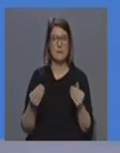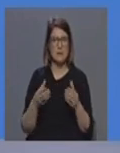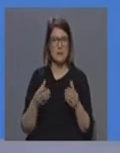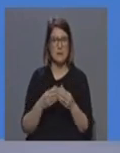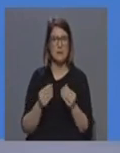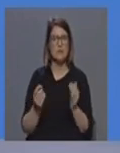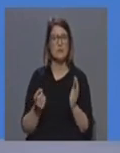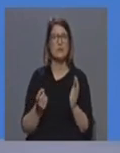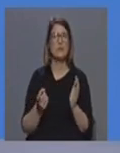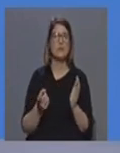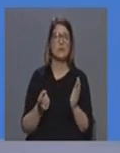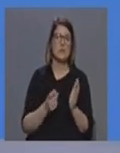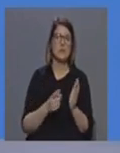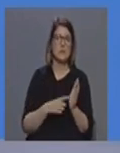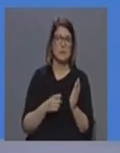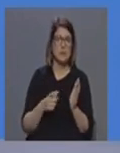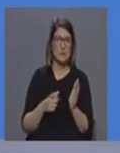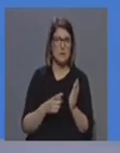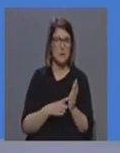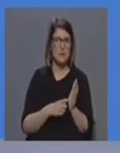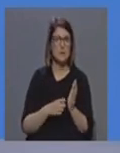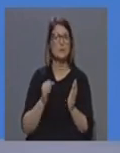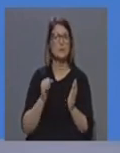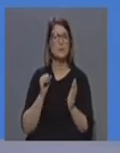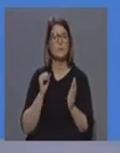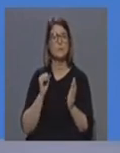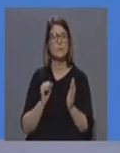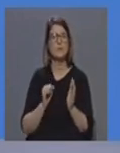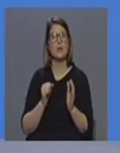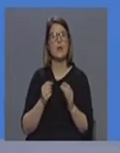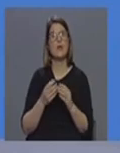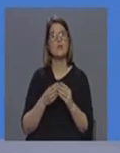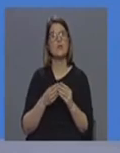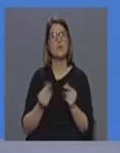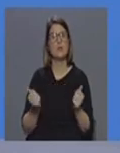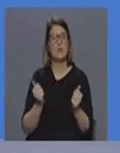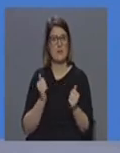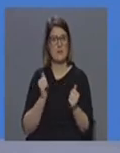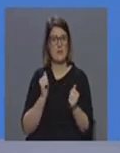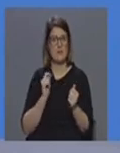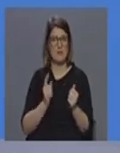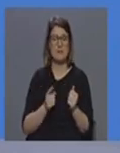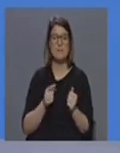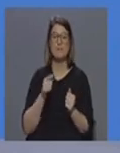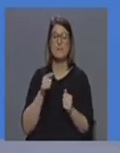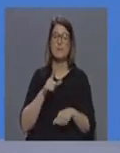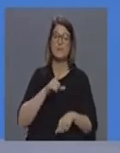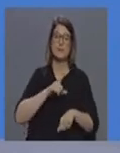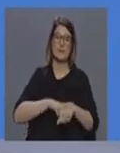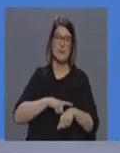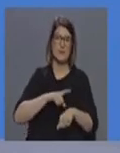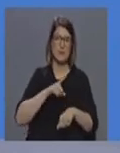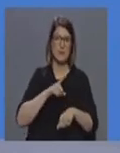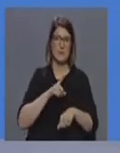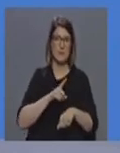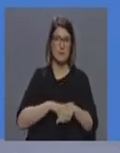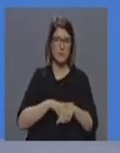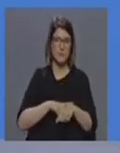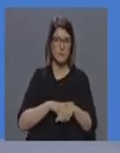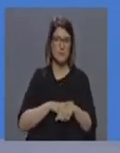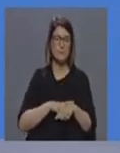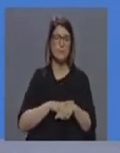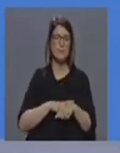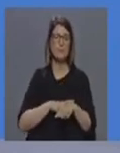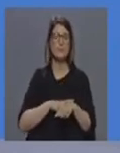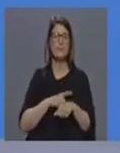os materiais necessários para uma resposta este tempo e este desfazamento que nós